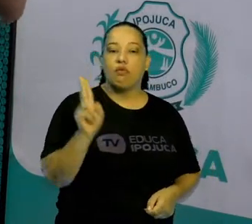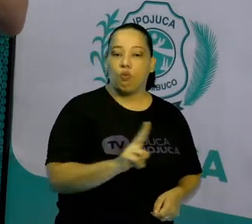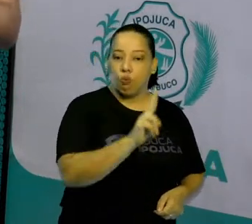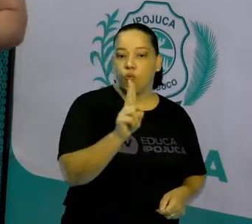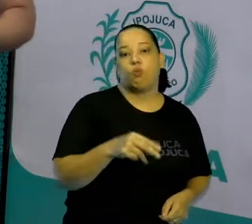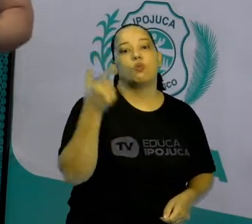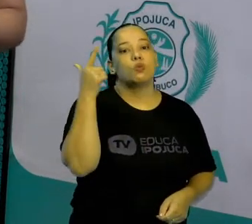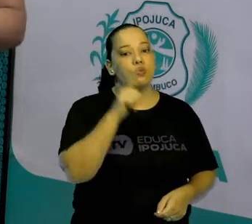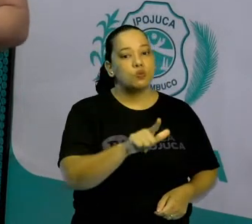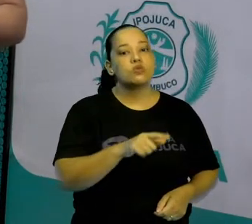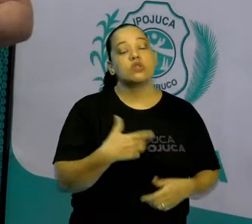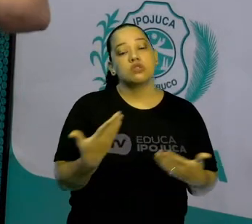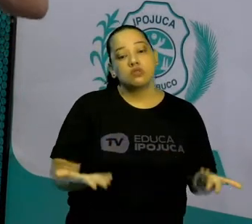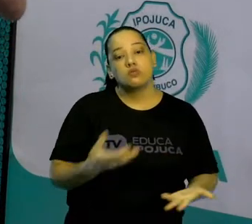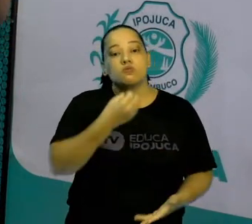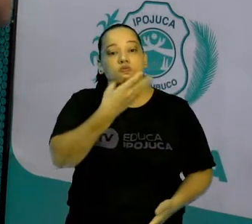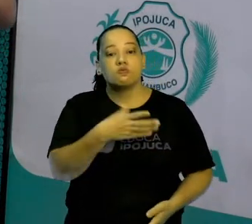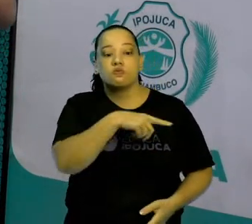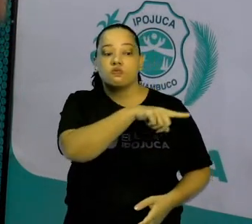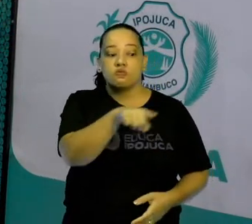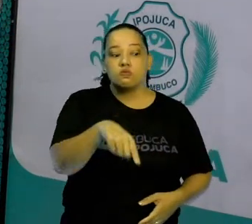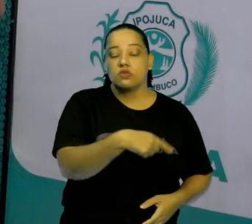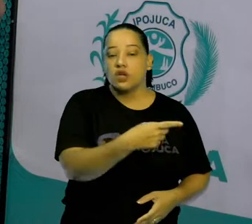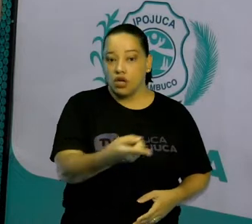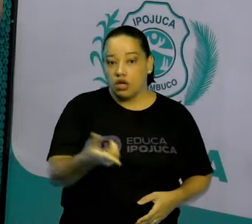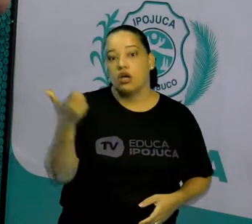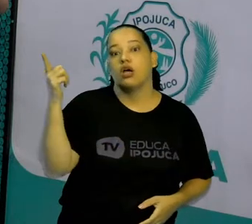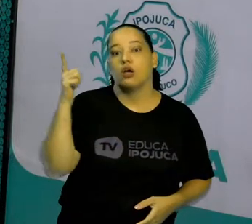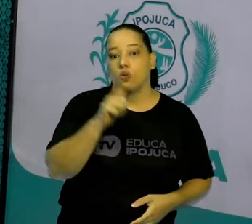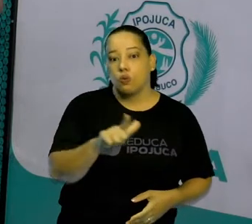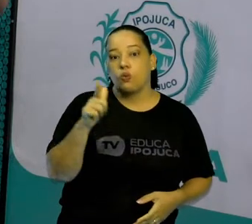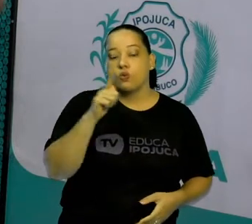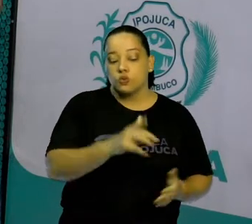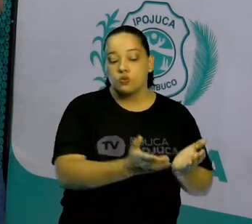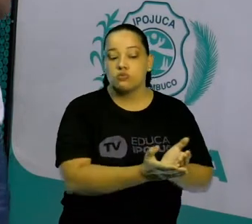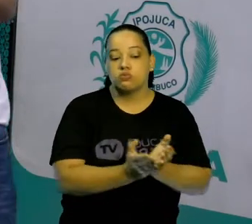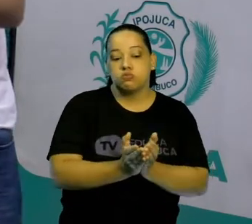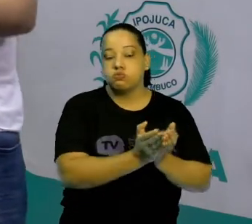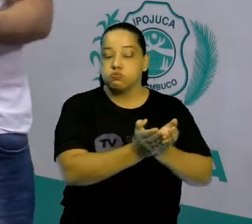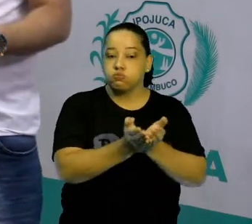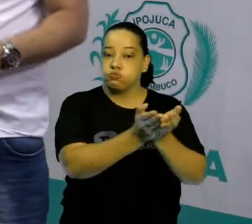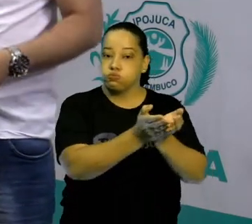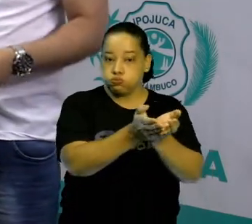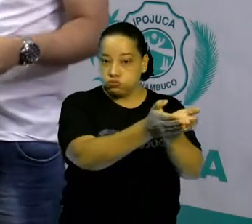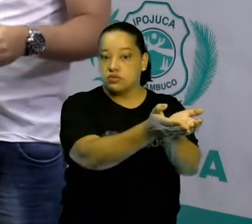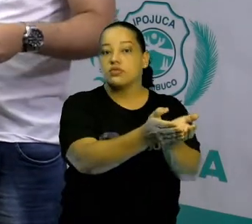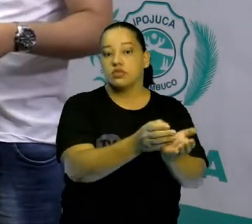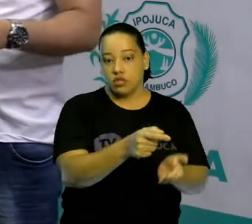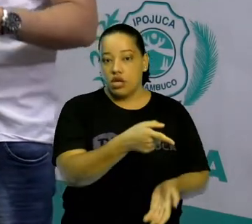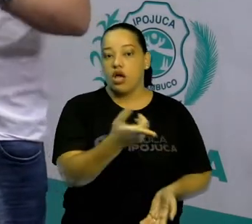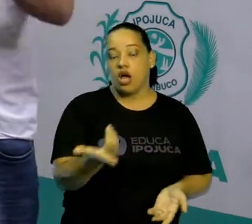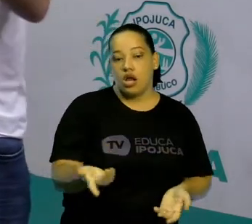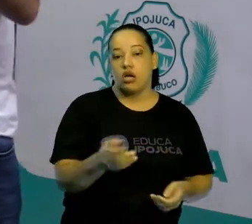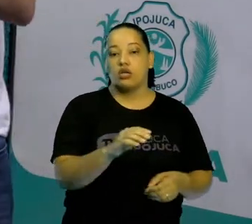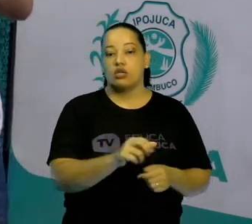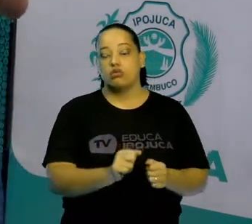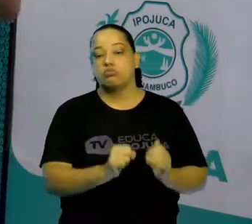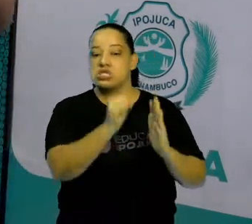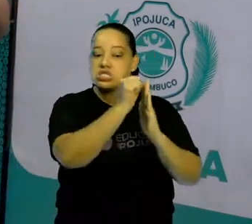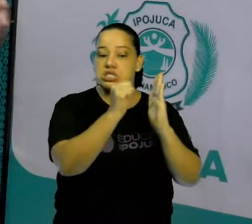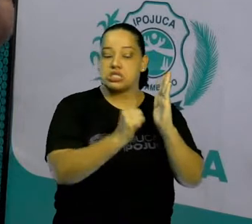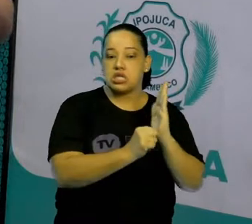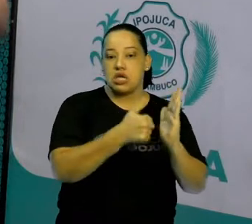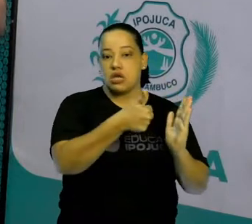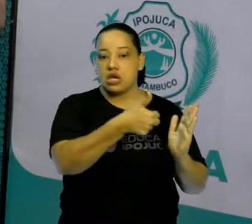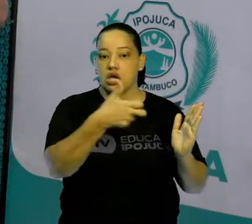vão auxiliar os portugueses na grande navegação, nas grandes navegações, está bem? Ali, entre os séculos XIV,